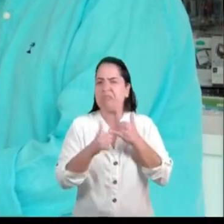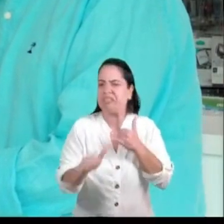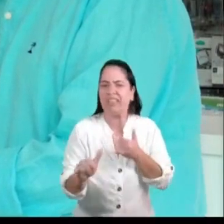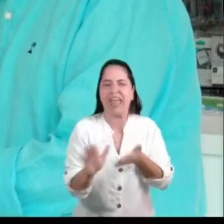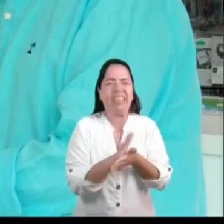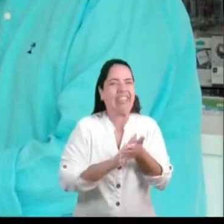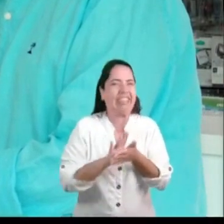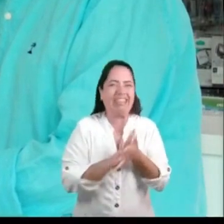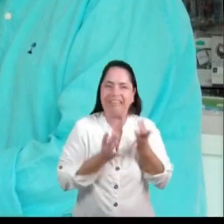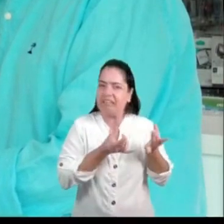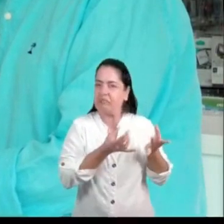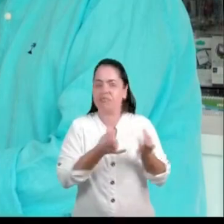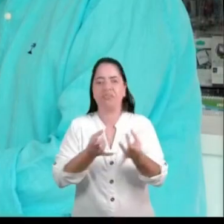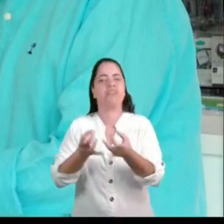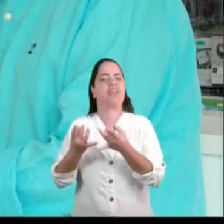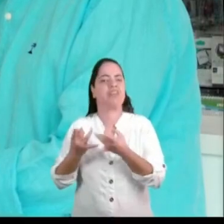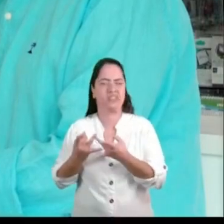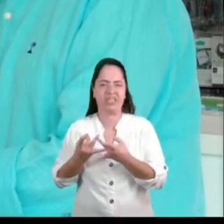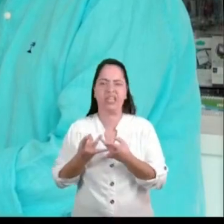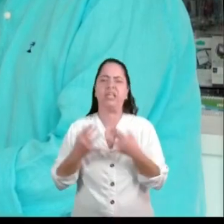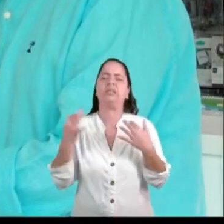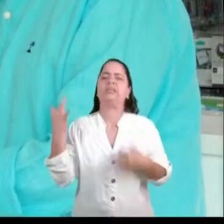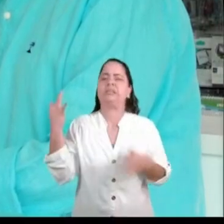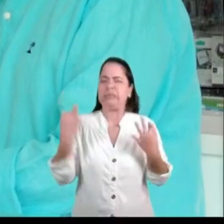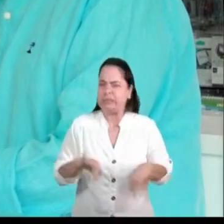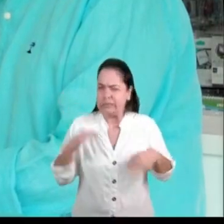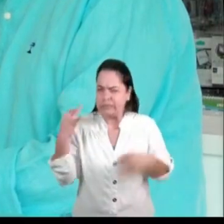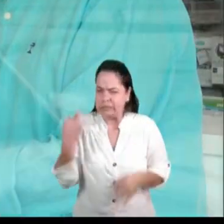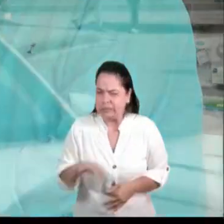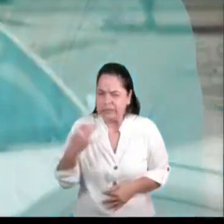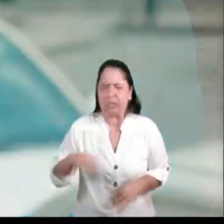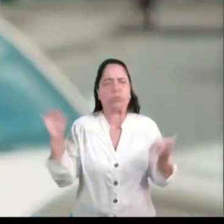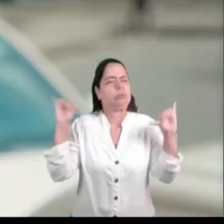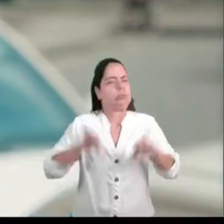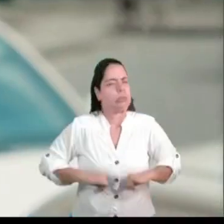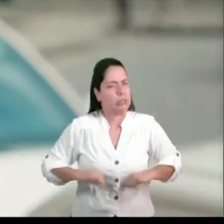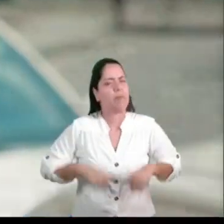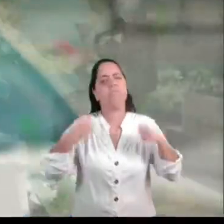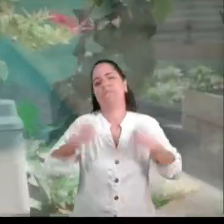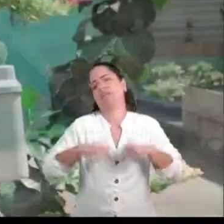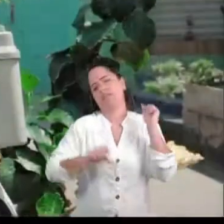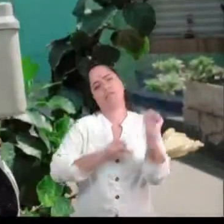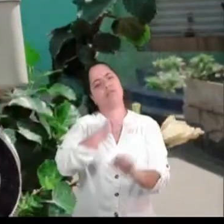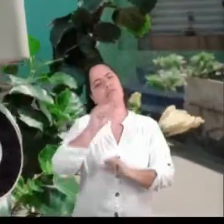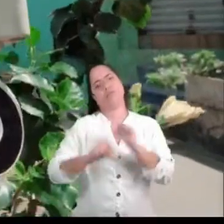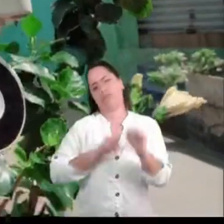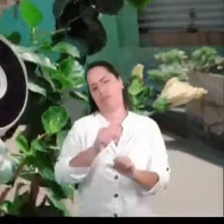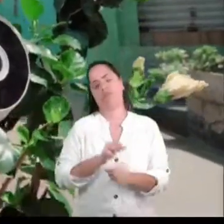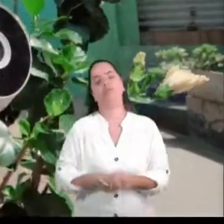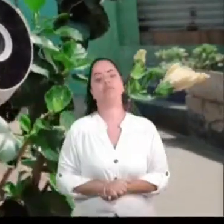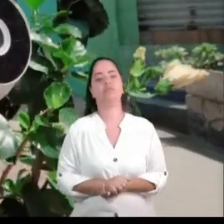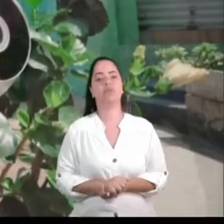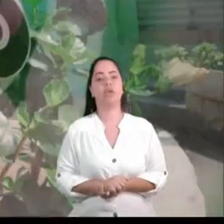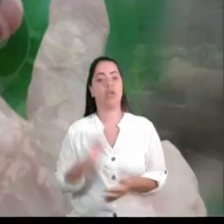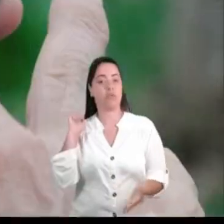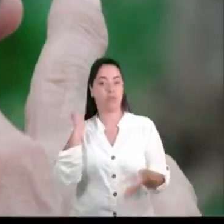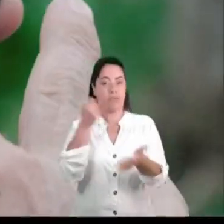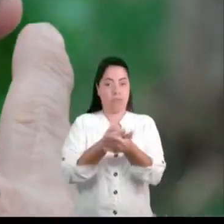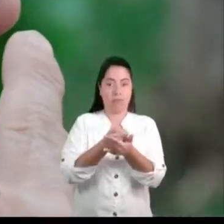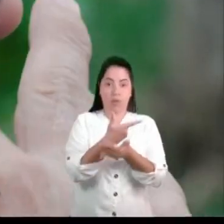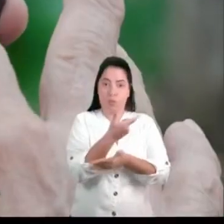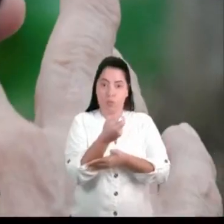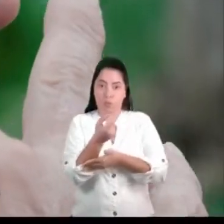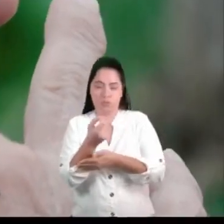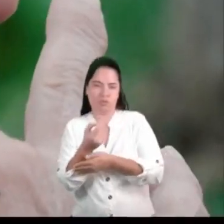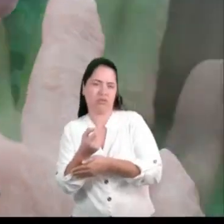e dói demais, né? E a gente tem que fazer alguma coisa. Quase 200 câmeras, eu investi,